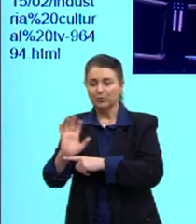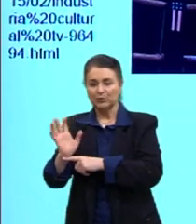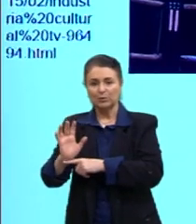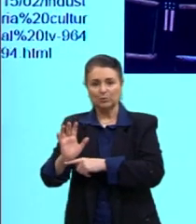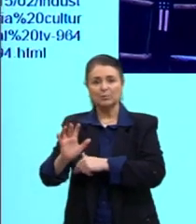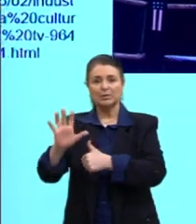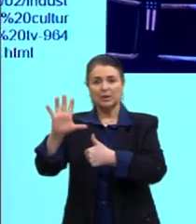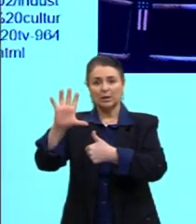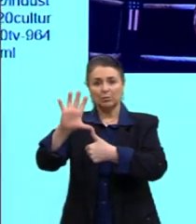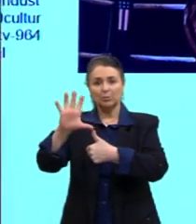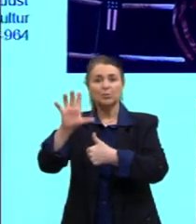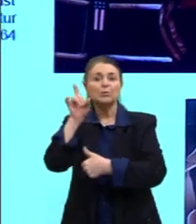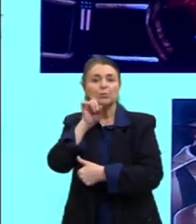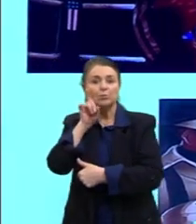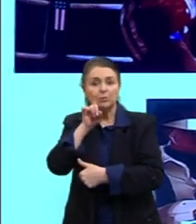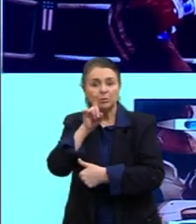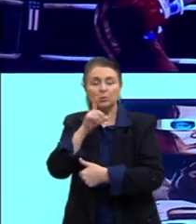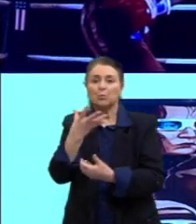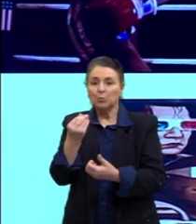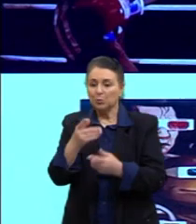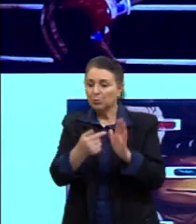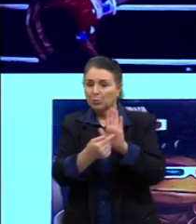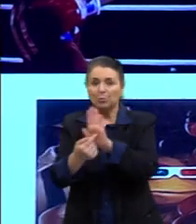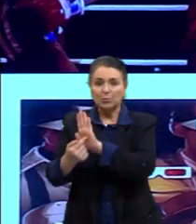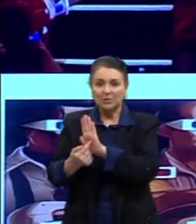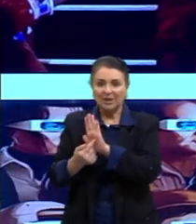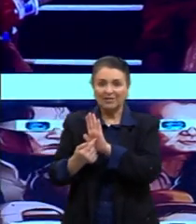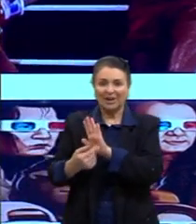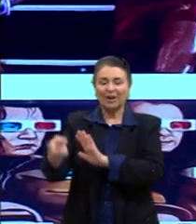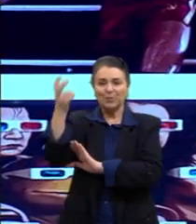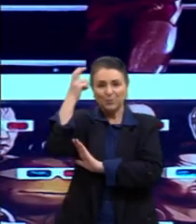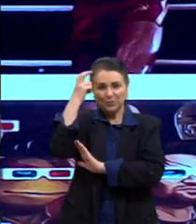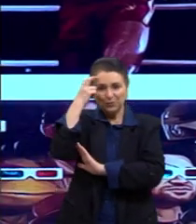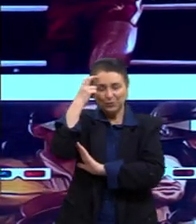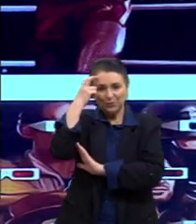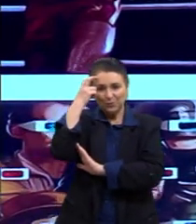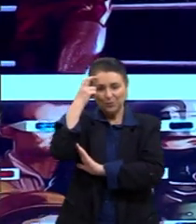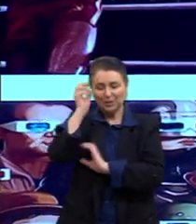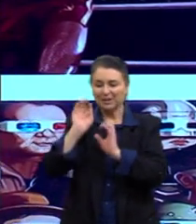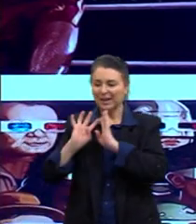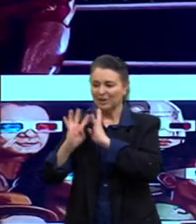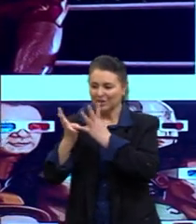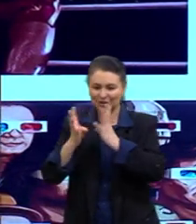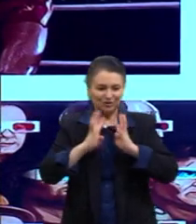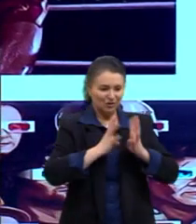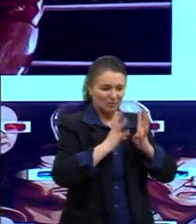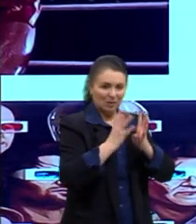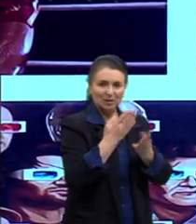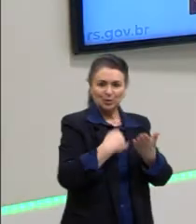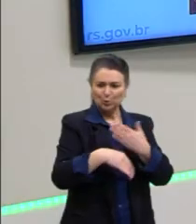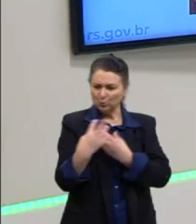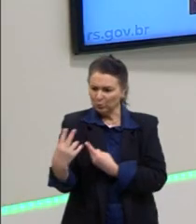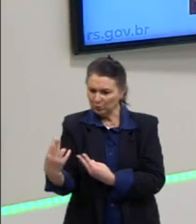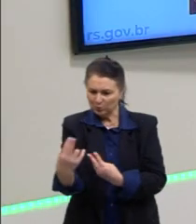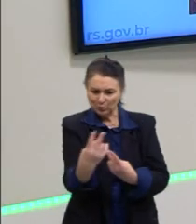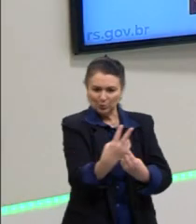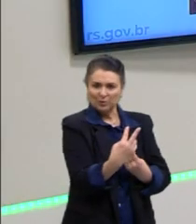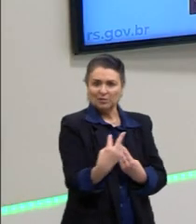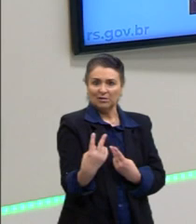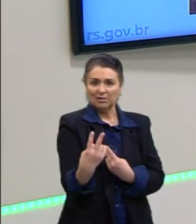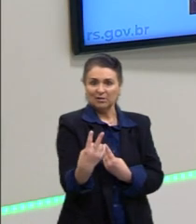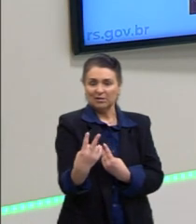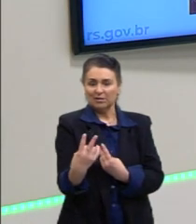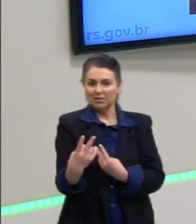perspectiva, né? Da cultura de massa, de produzir a cultura deles. Eu aconselho você